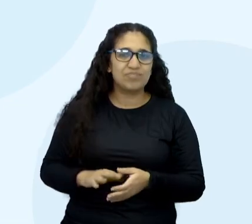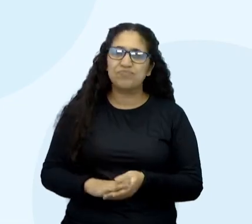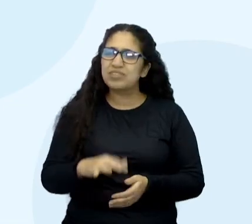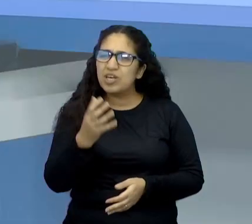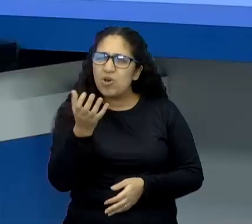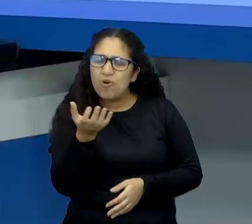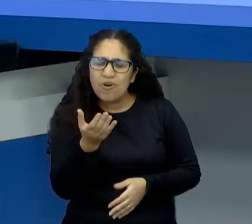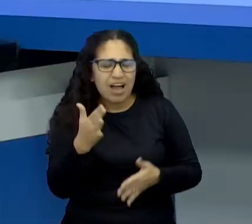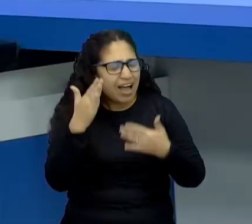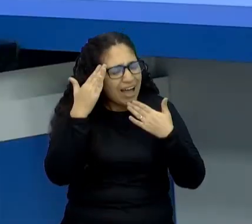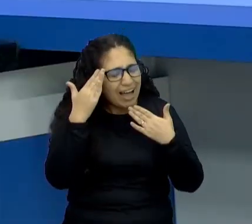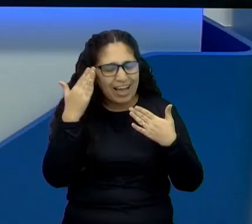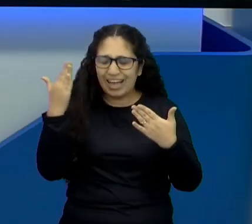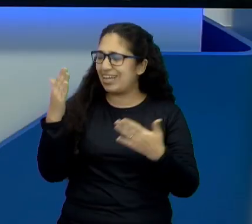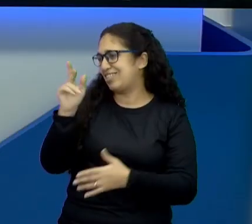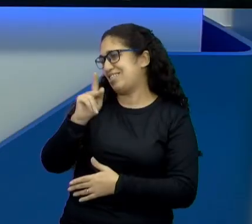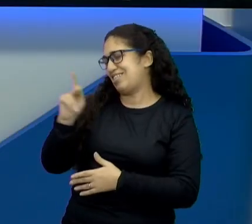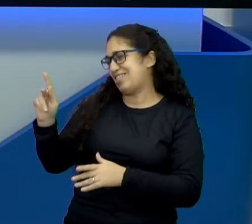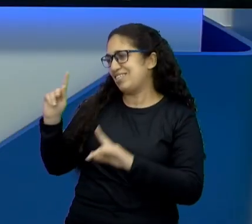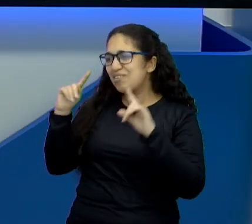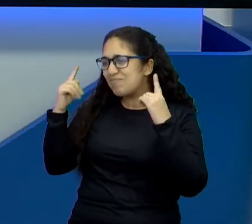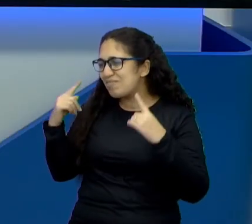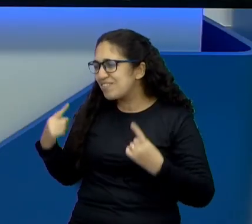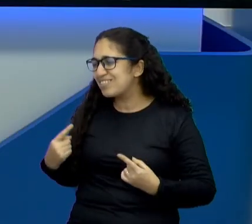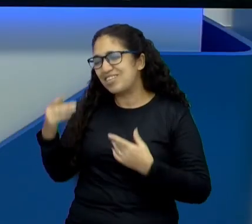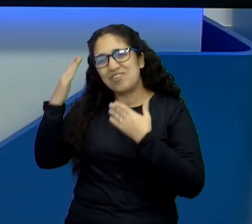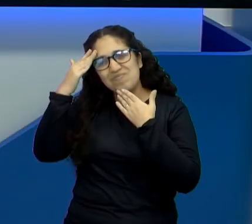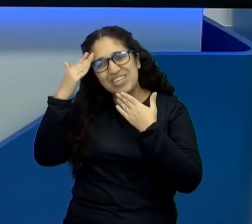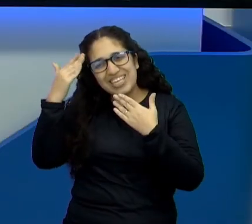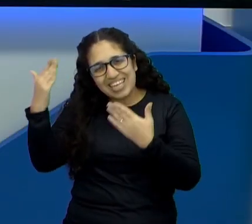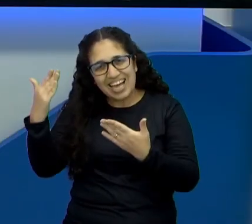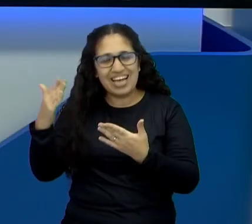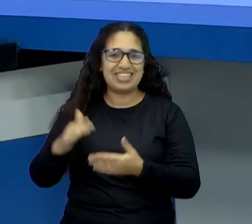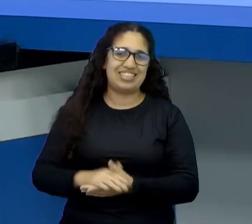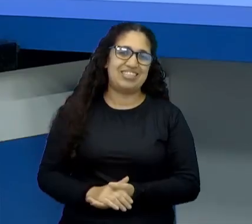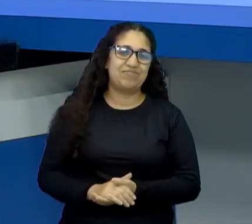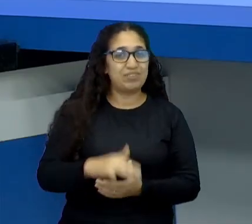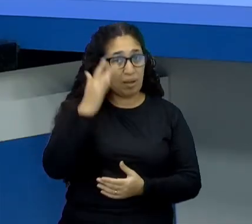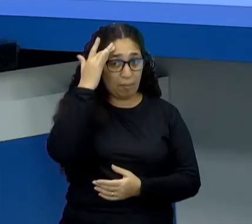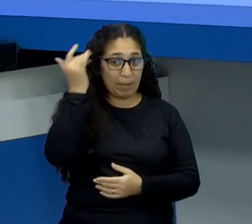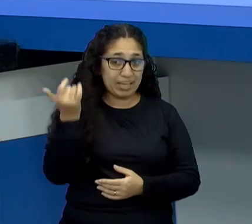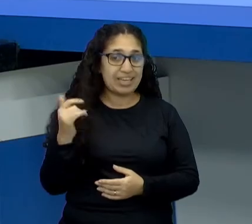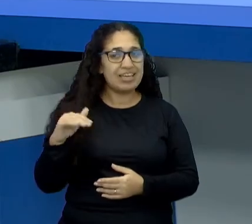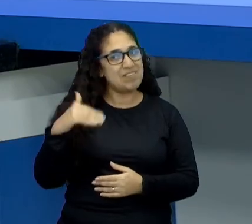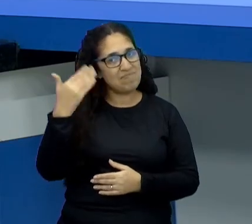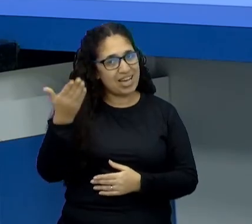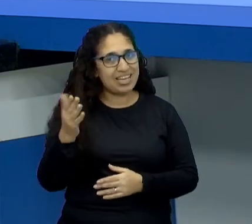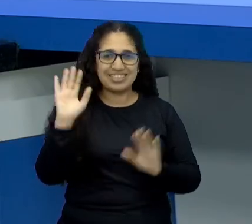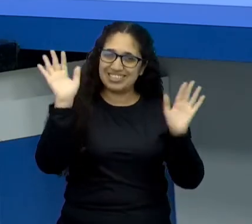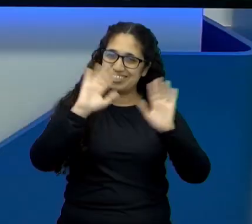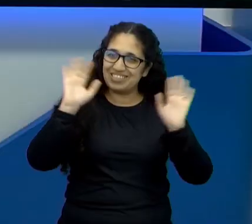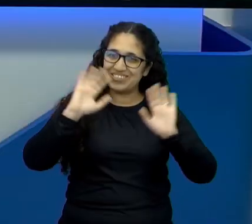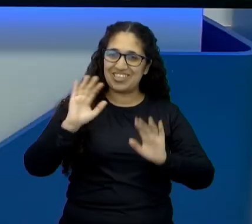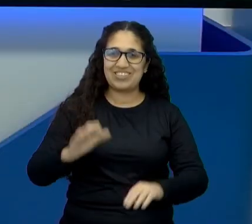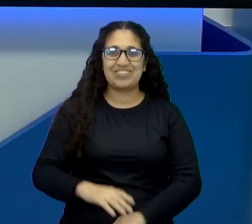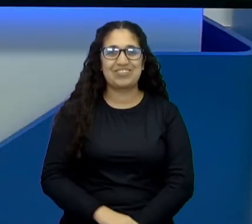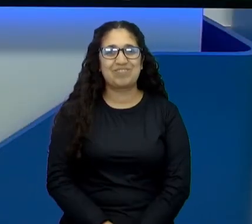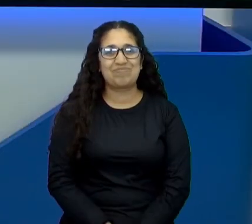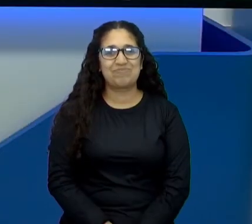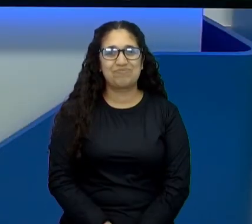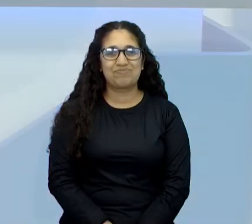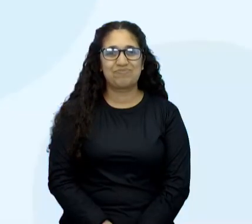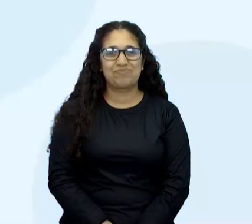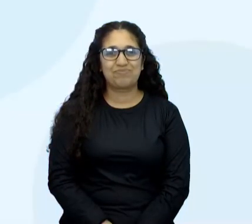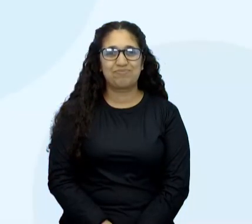muito agradecer a professora. Professora, obrigada por você estar aqui. agradeço. E amanhã tem mais, gente. Até a próxima. Beijos.